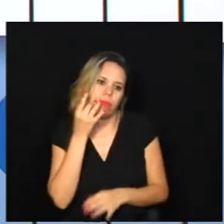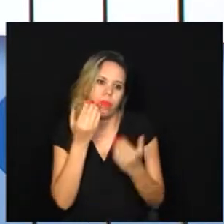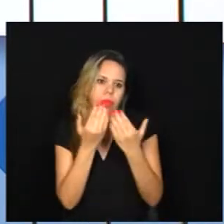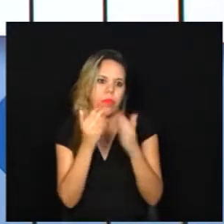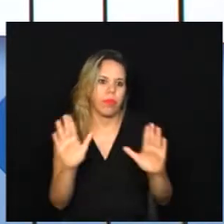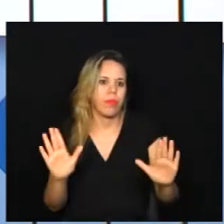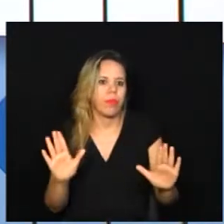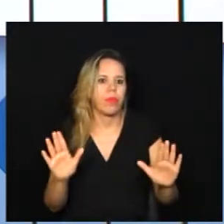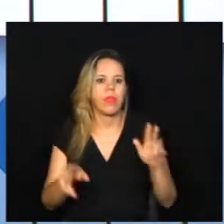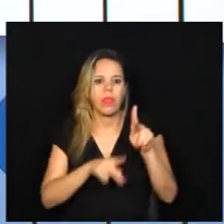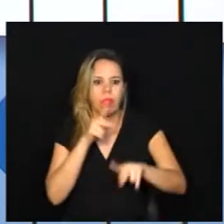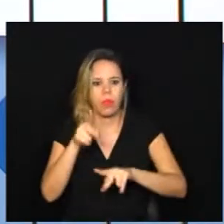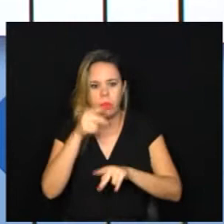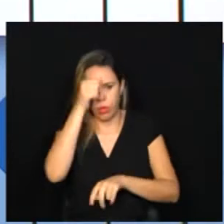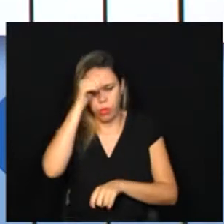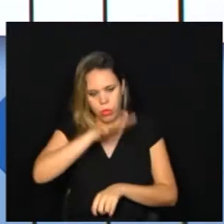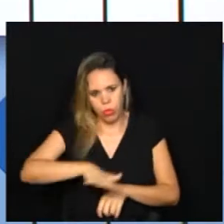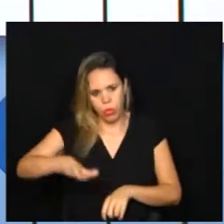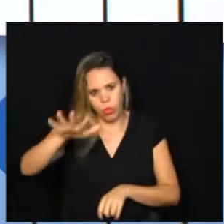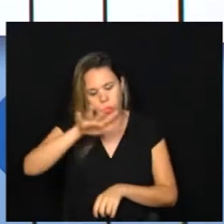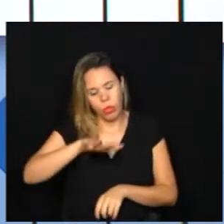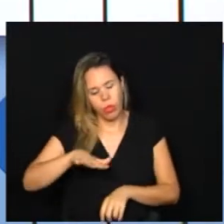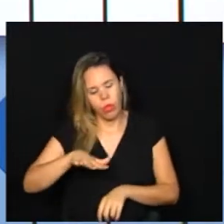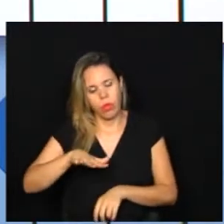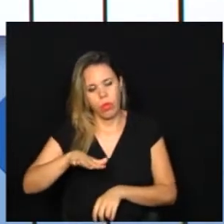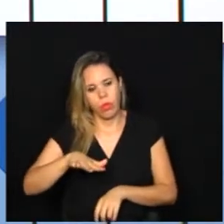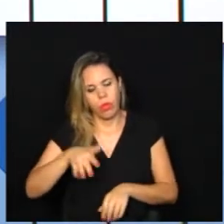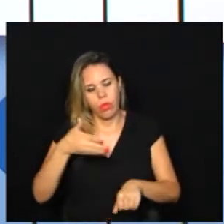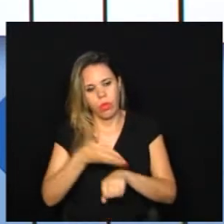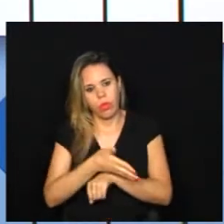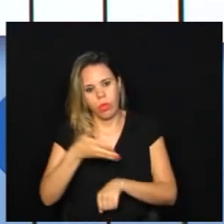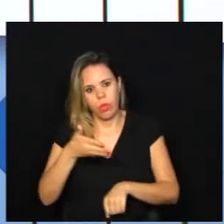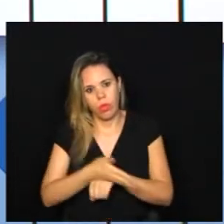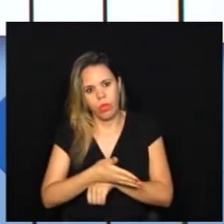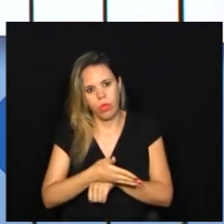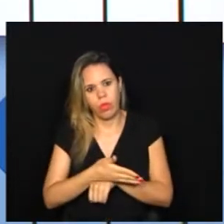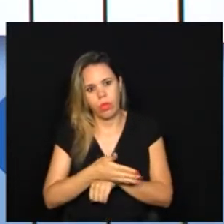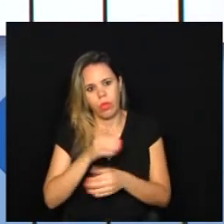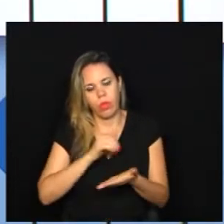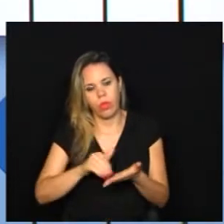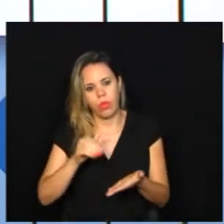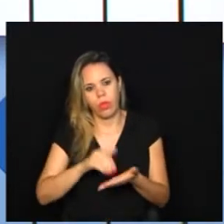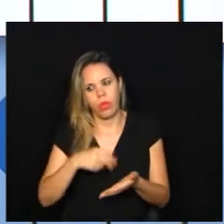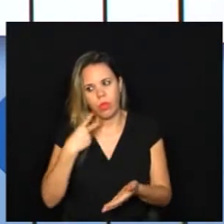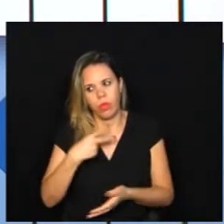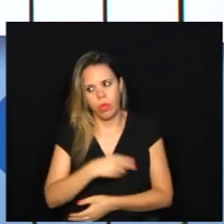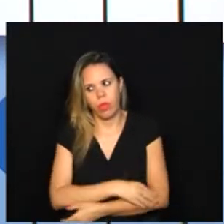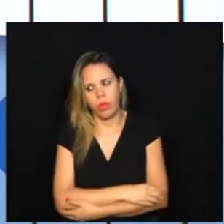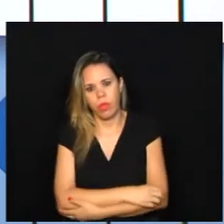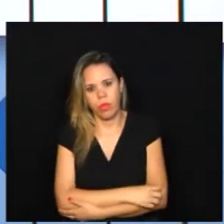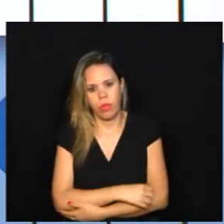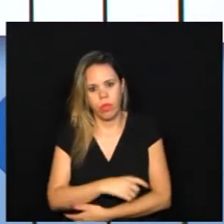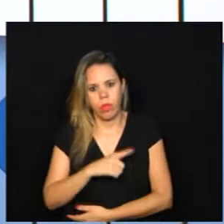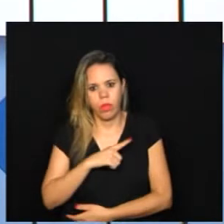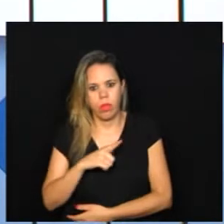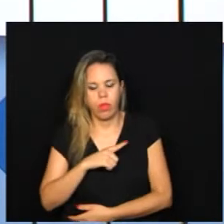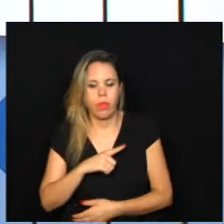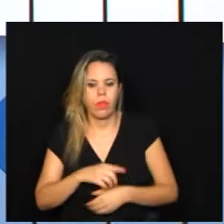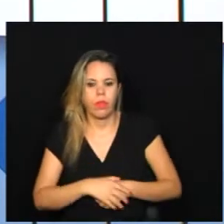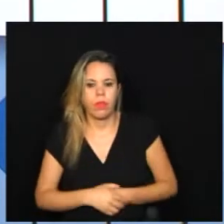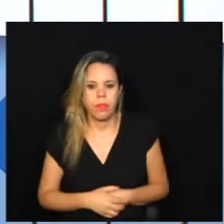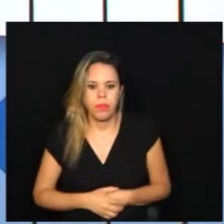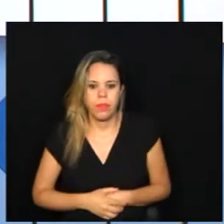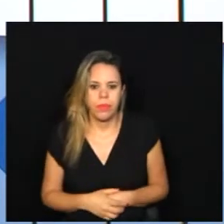abertura ao público em geral ou mesmo a participação dos assessores dos vereadores. Nós temos ainda também